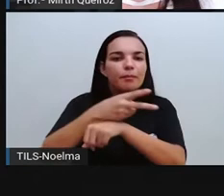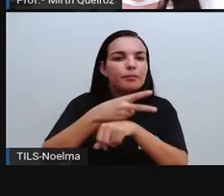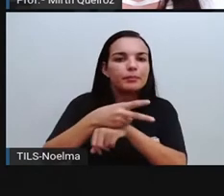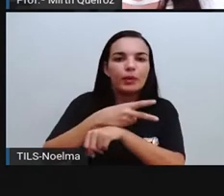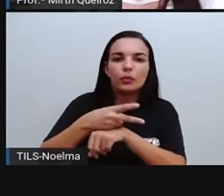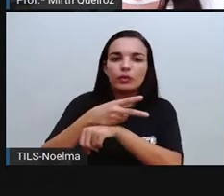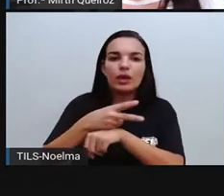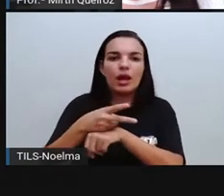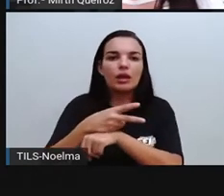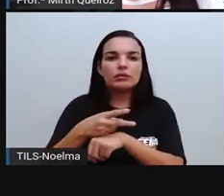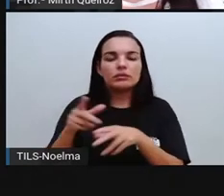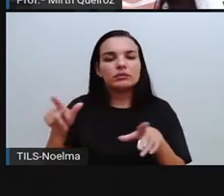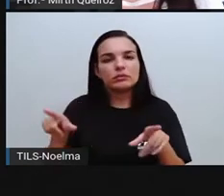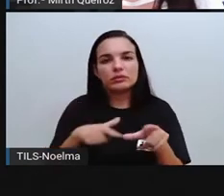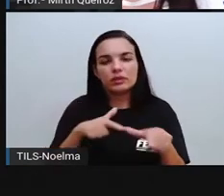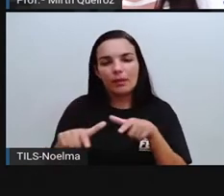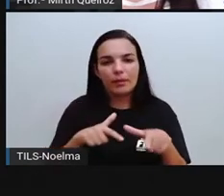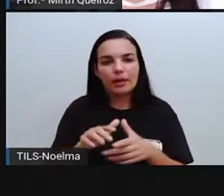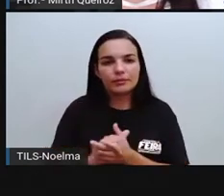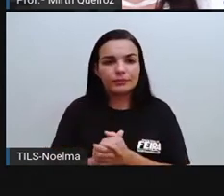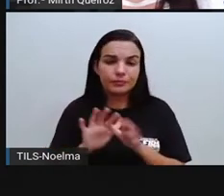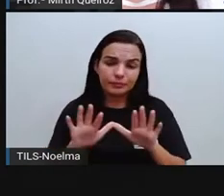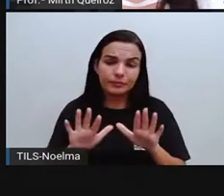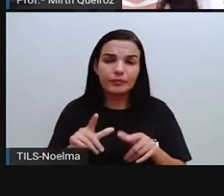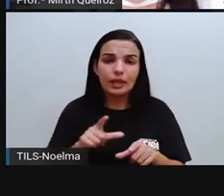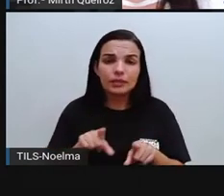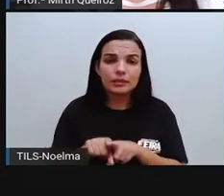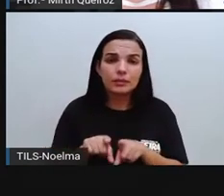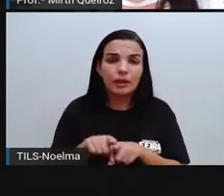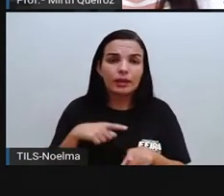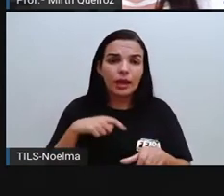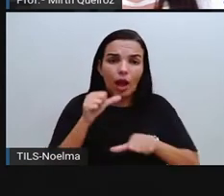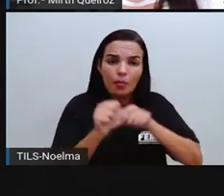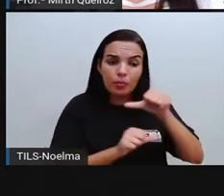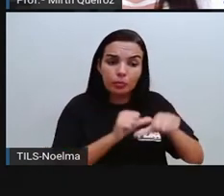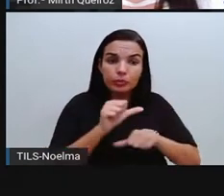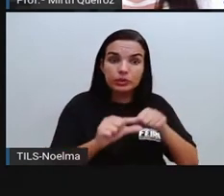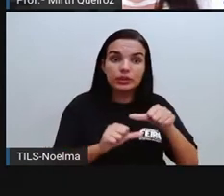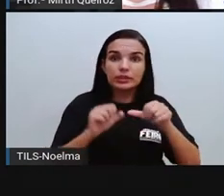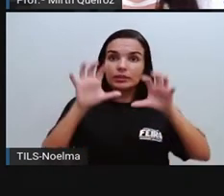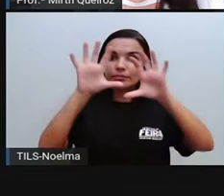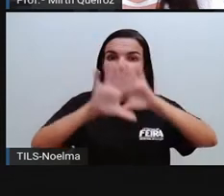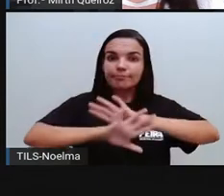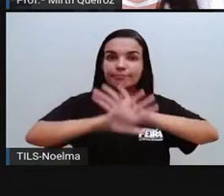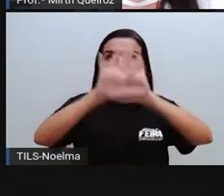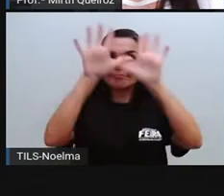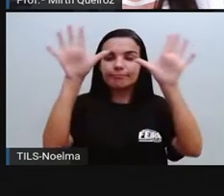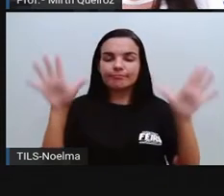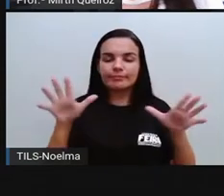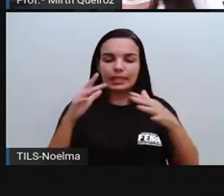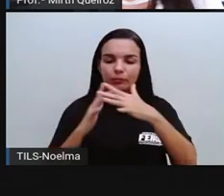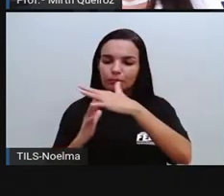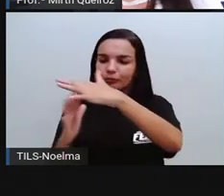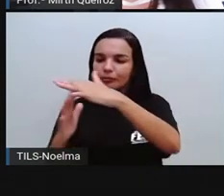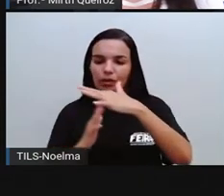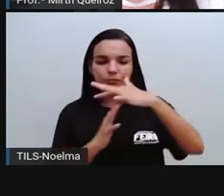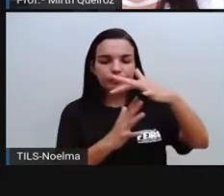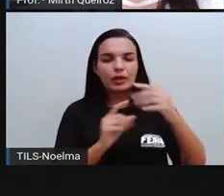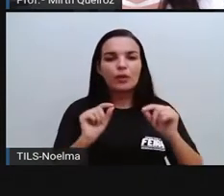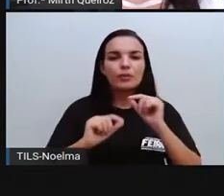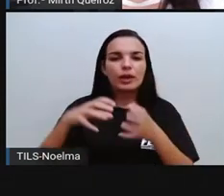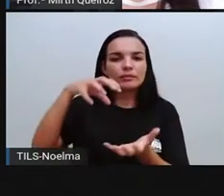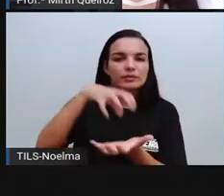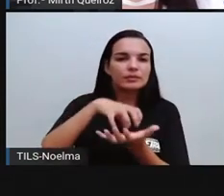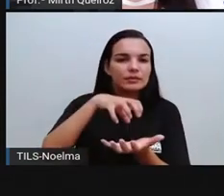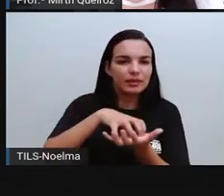nesse sentido, ocorreu uma mudança no cenário nacional dos fluxos migratórios, onde a região centro